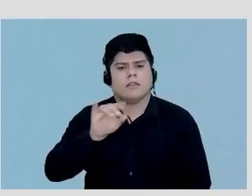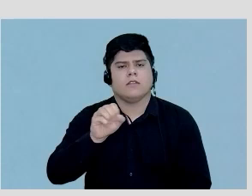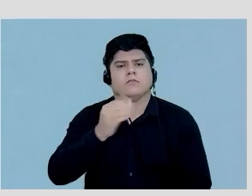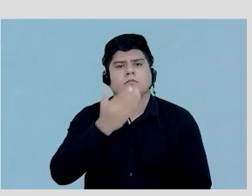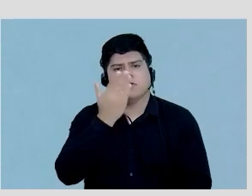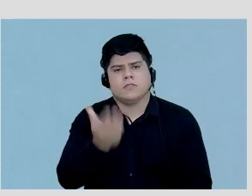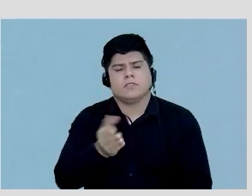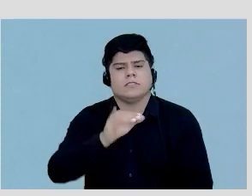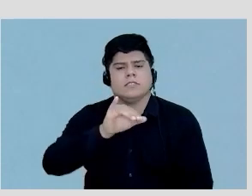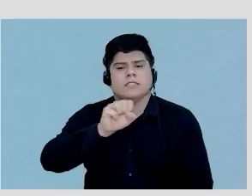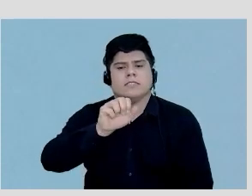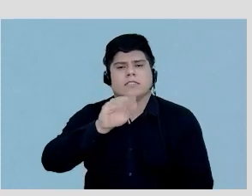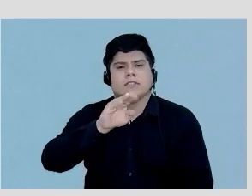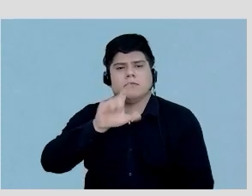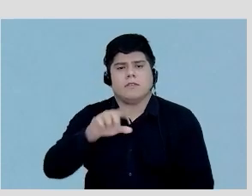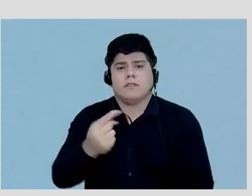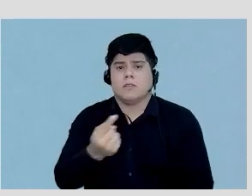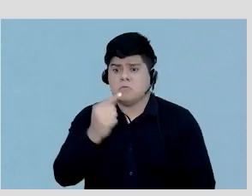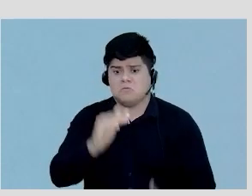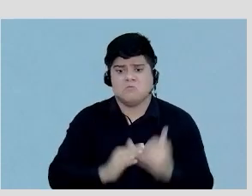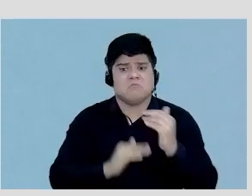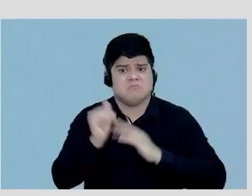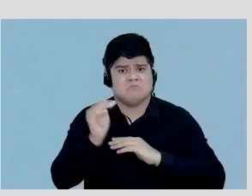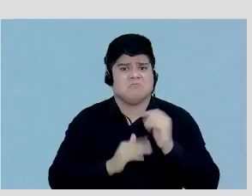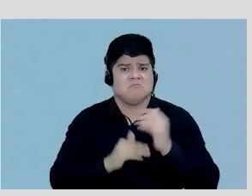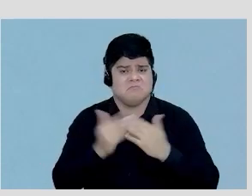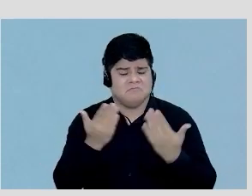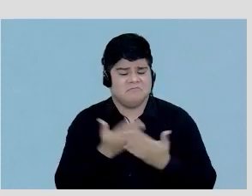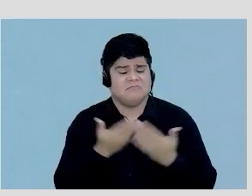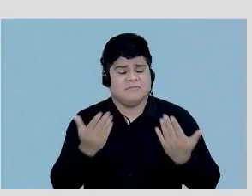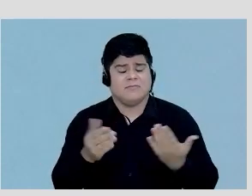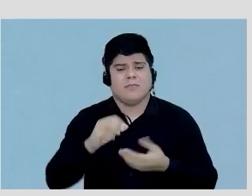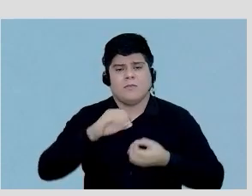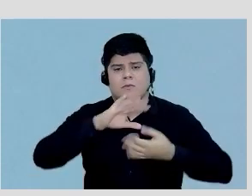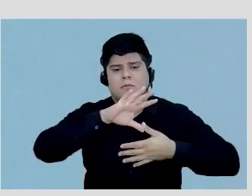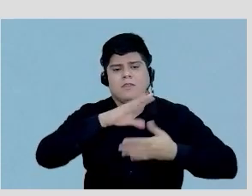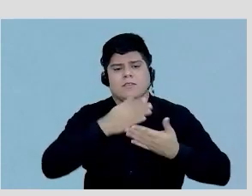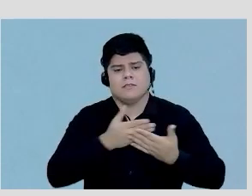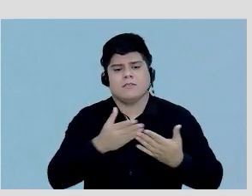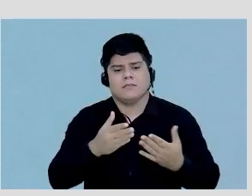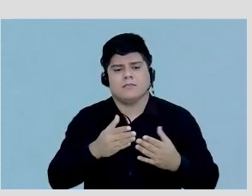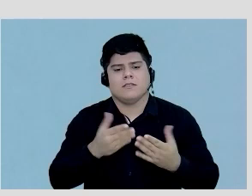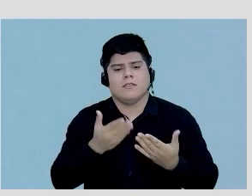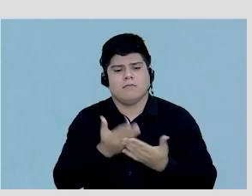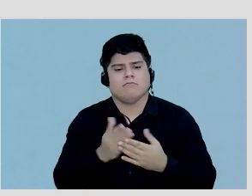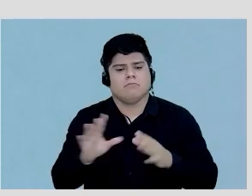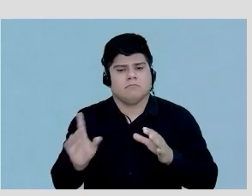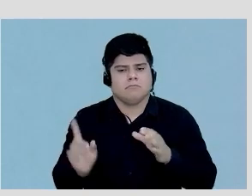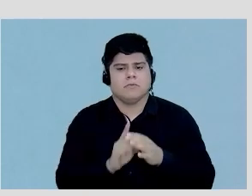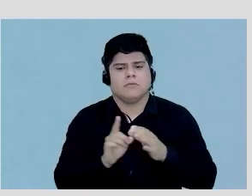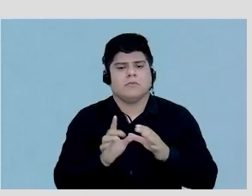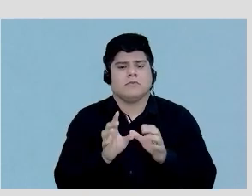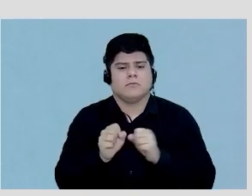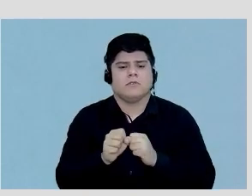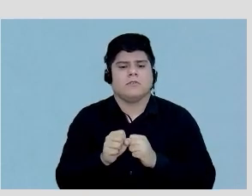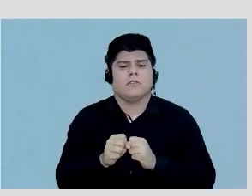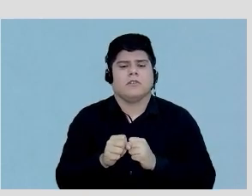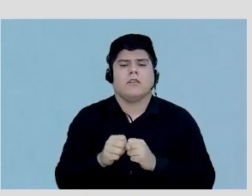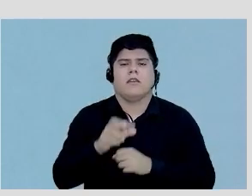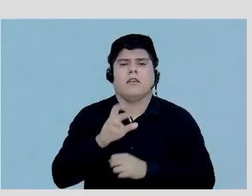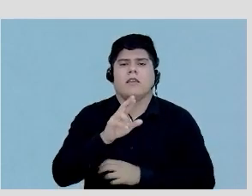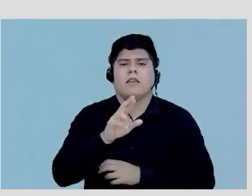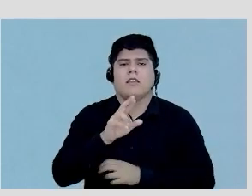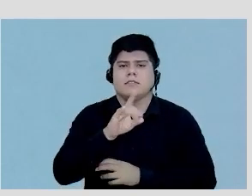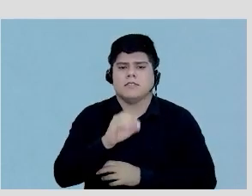Isabela que é um desses talentos que o Américas formou com a residência de medicina nuclear